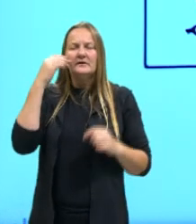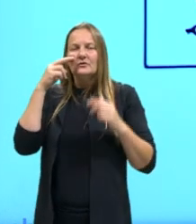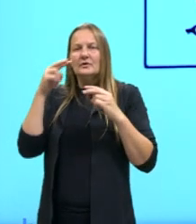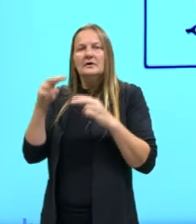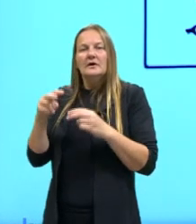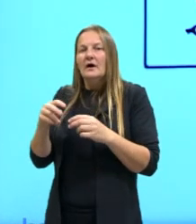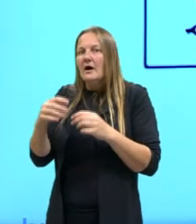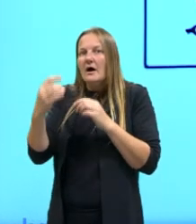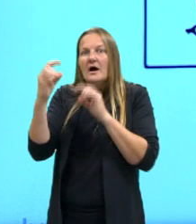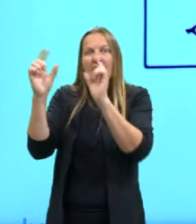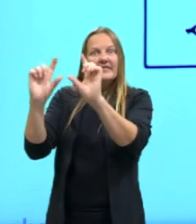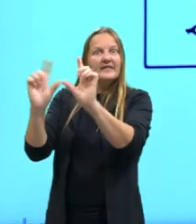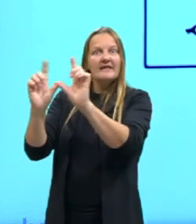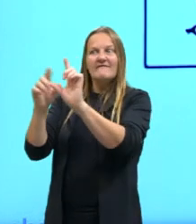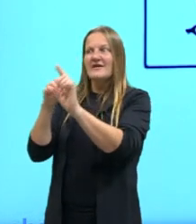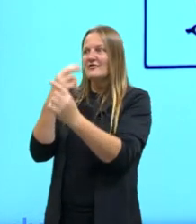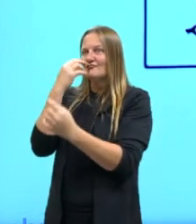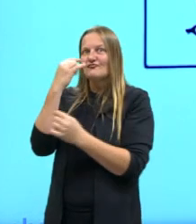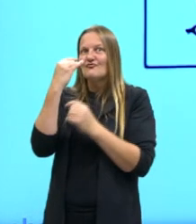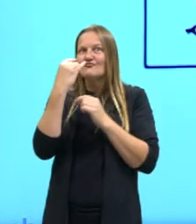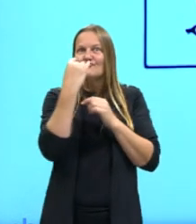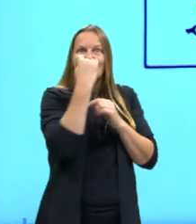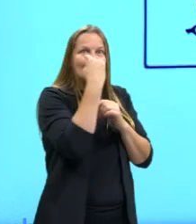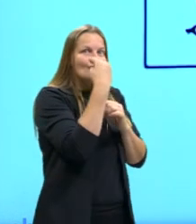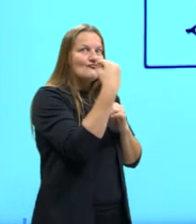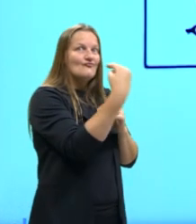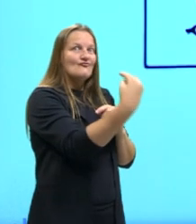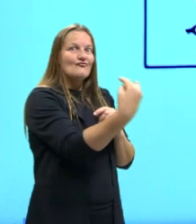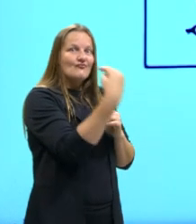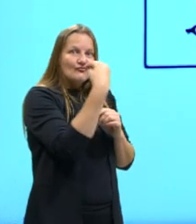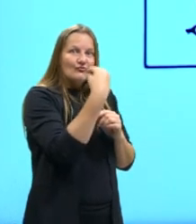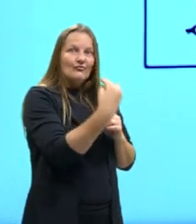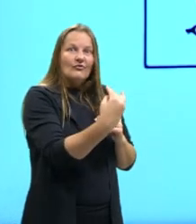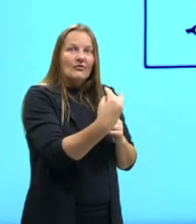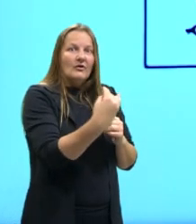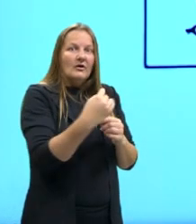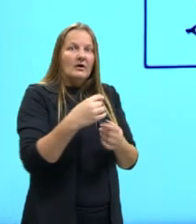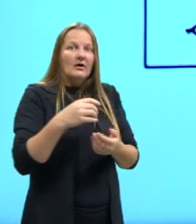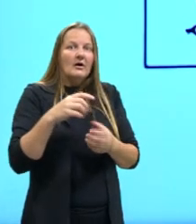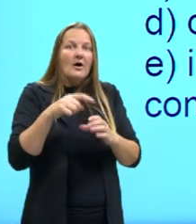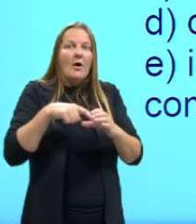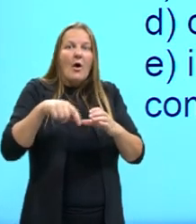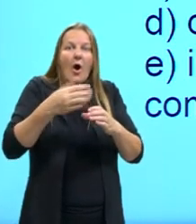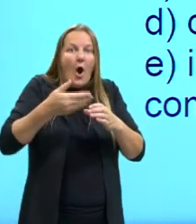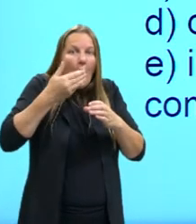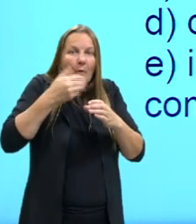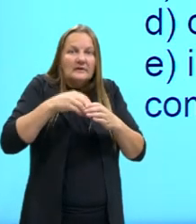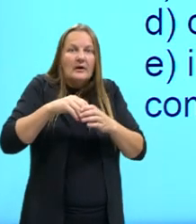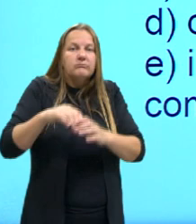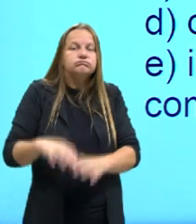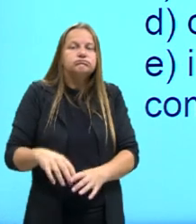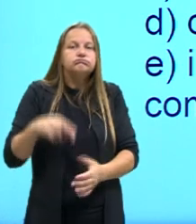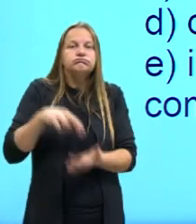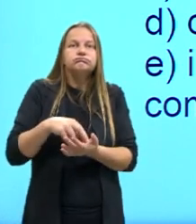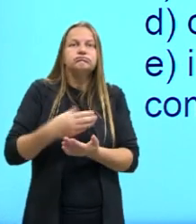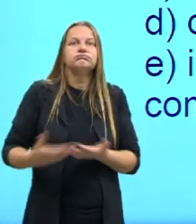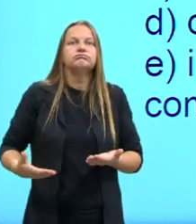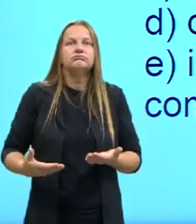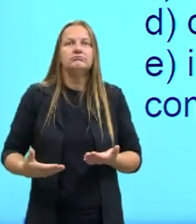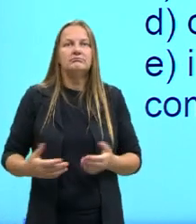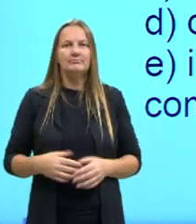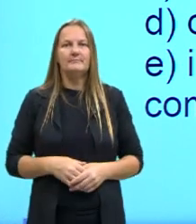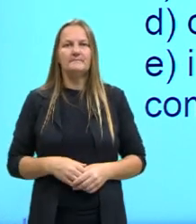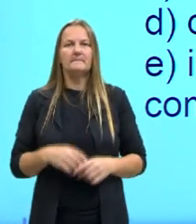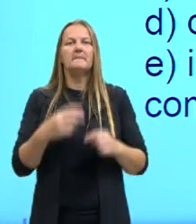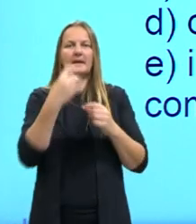absortas em frente à televisão que elas deixam de perceber a realidade então ali